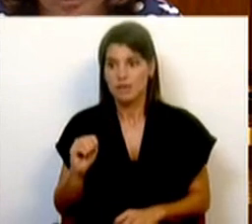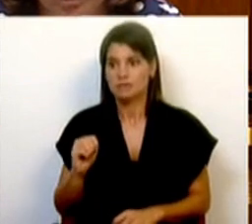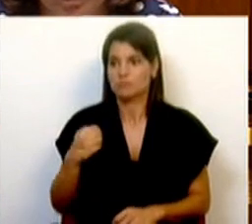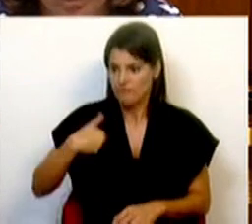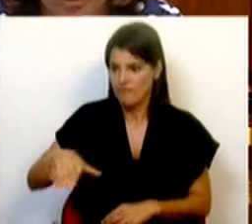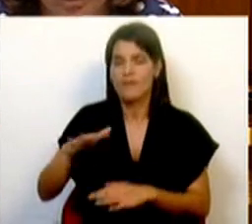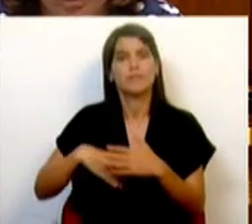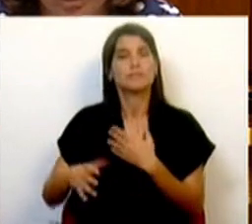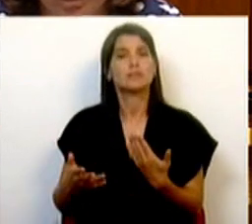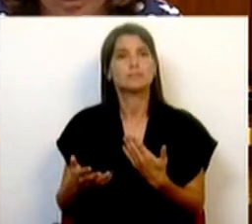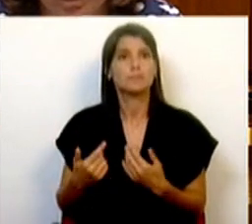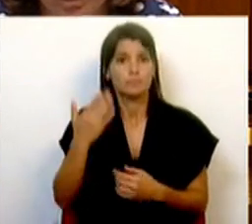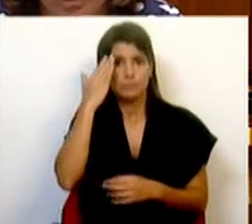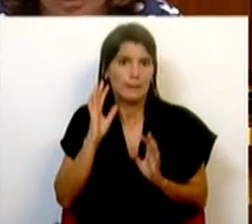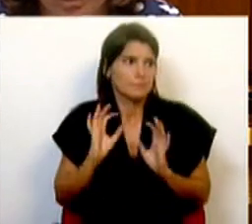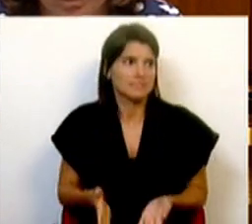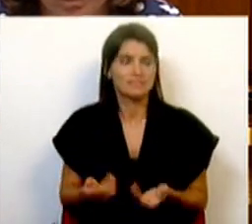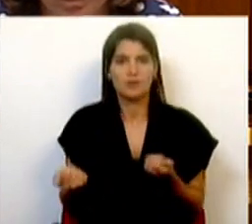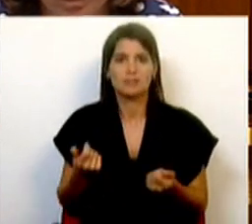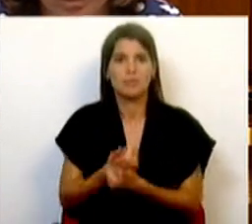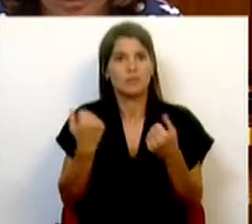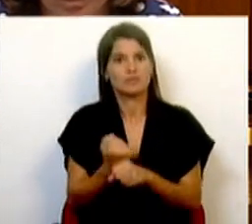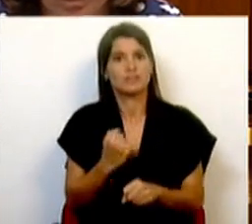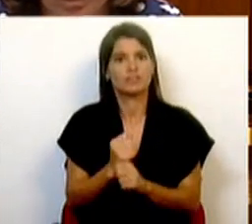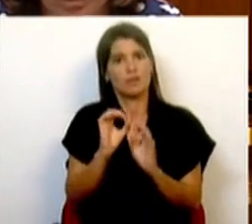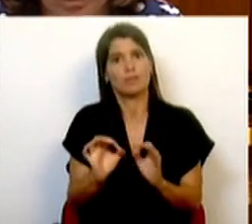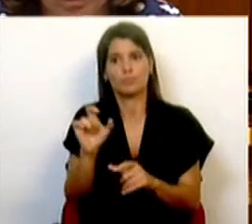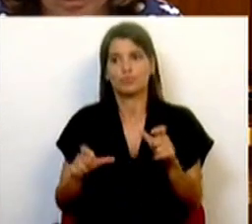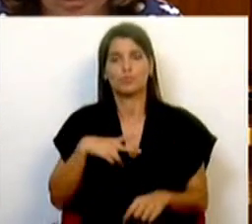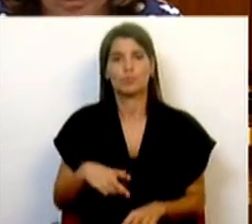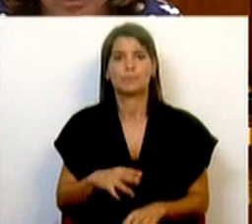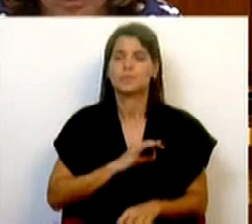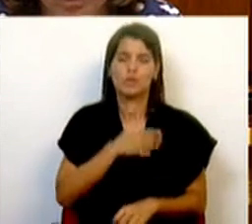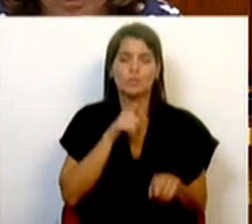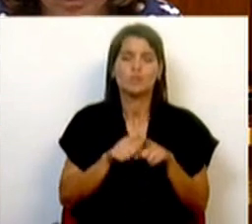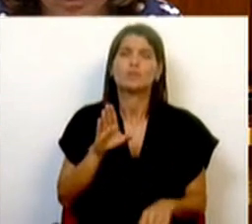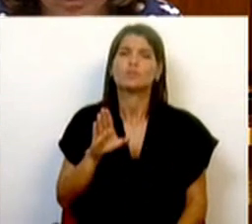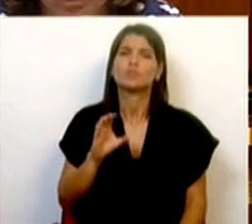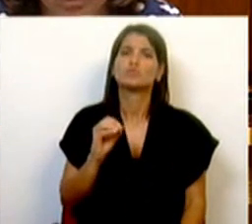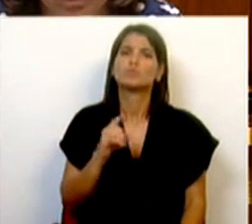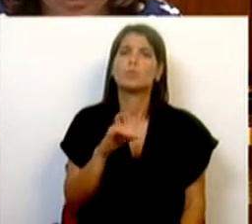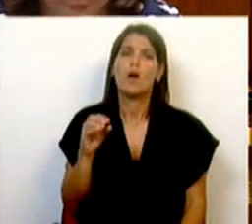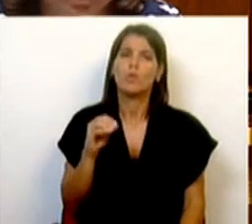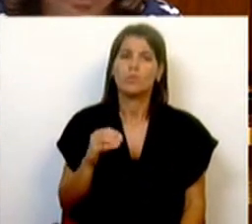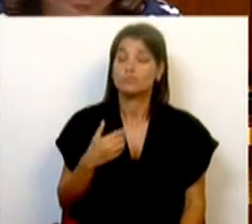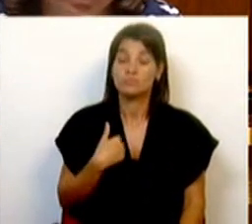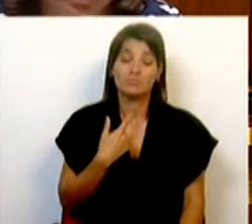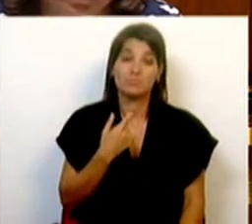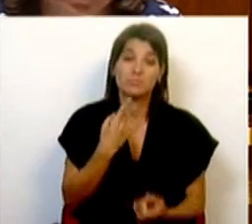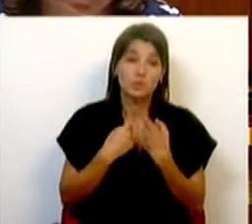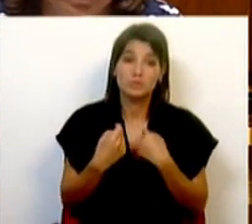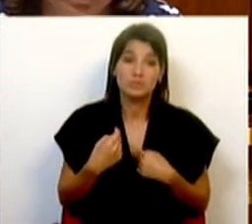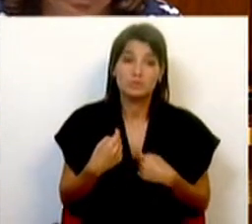necessário, para organizar melhor o serviço em favor dos portugueses. Quer dizer, Sr. Deputado João Dias, eu agradeço as suas questões, mas eu não consigo